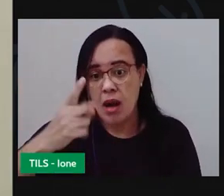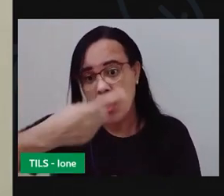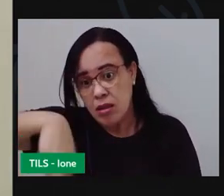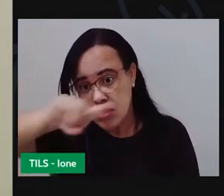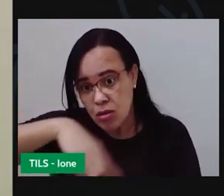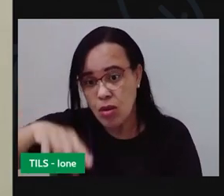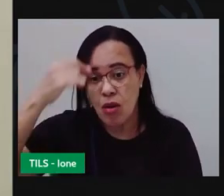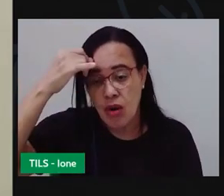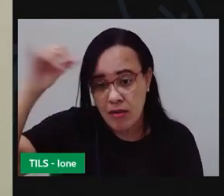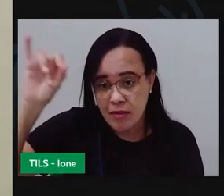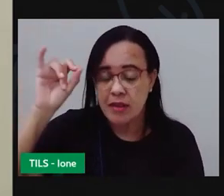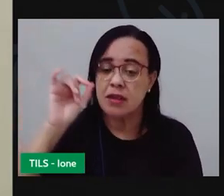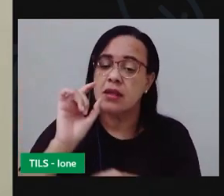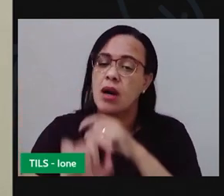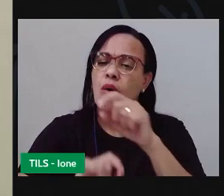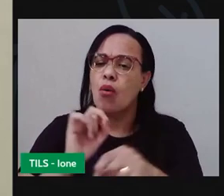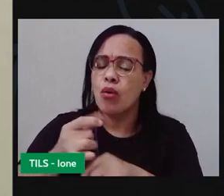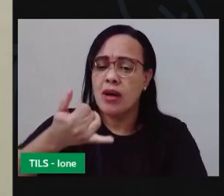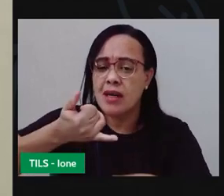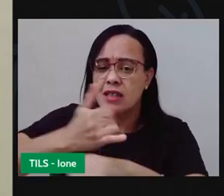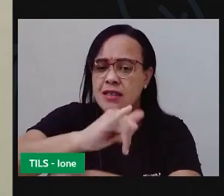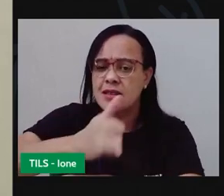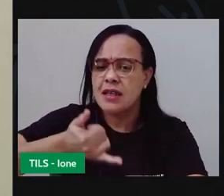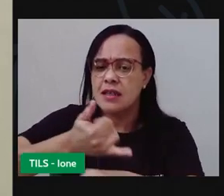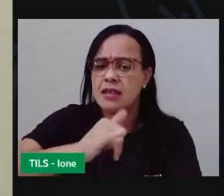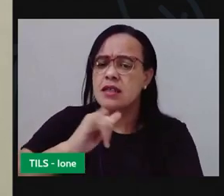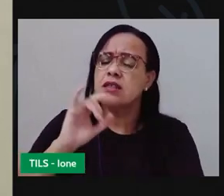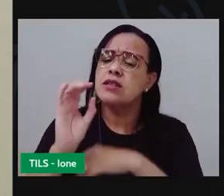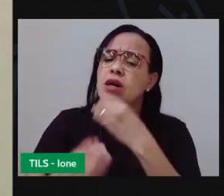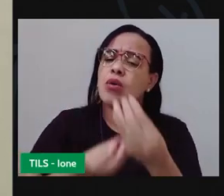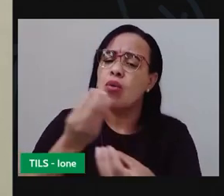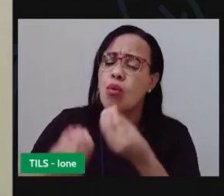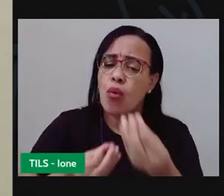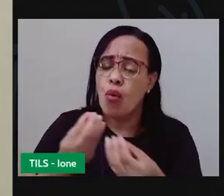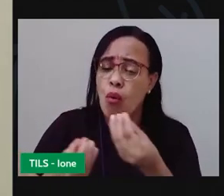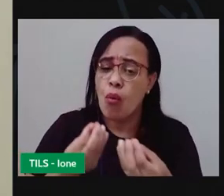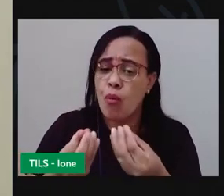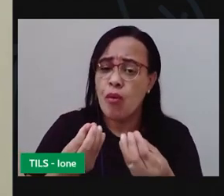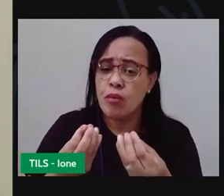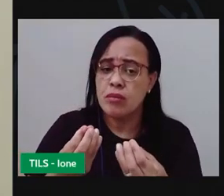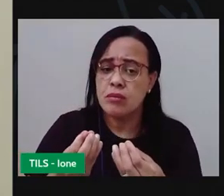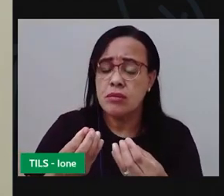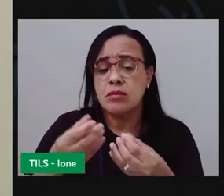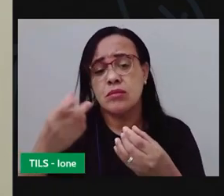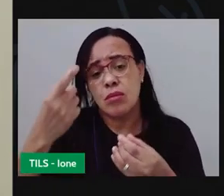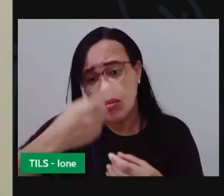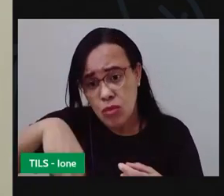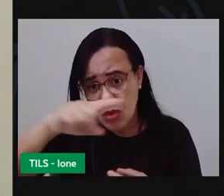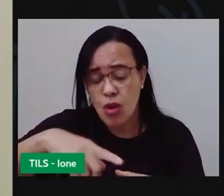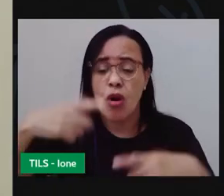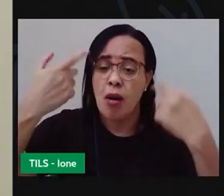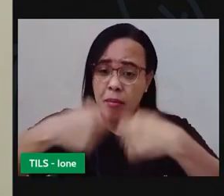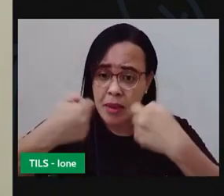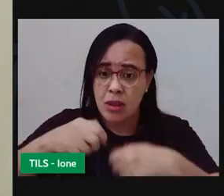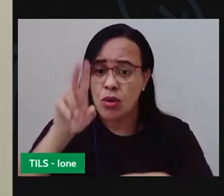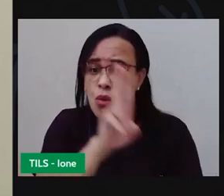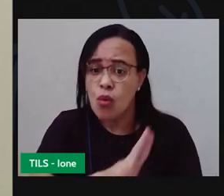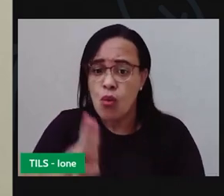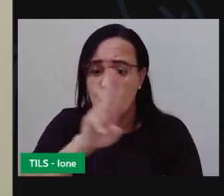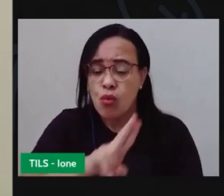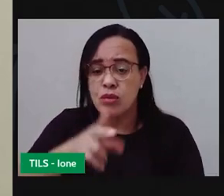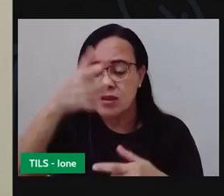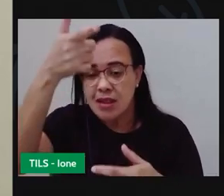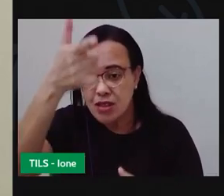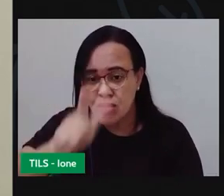do tempo de decomposição dos materiais no ambiente é justamente reutilizar reciclar